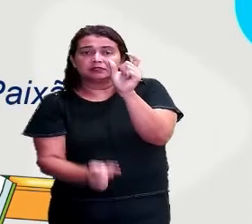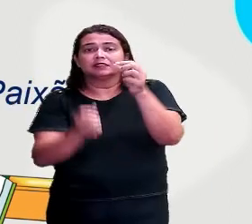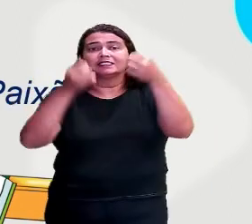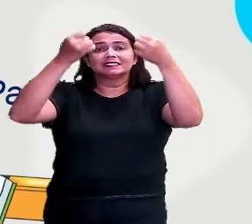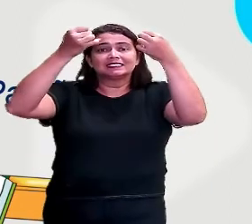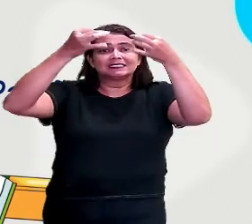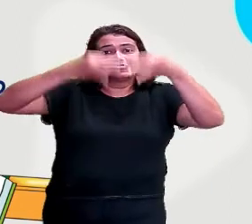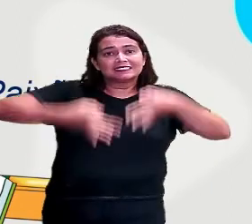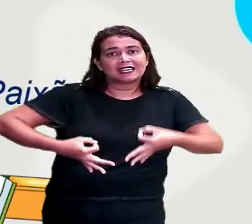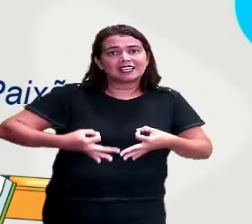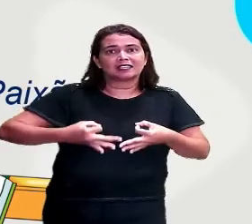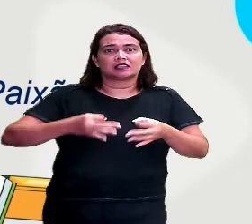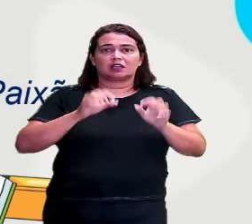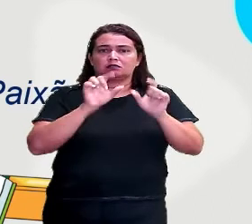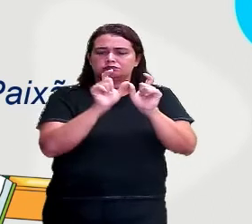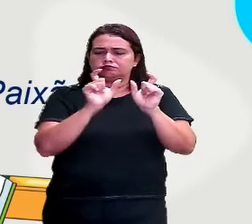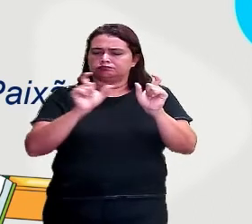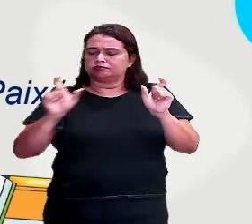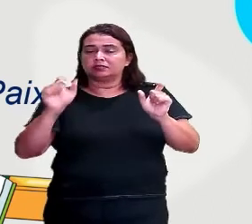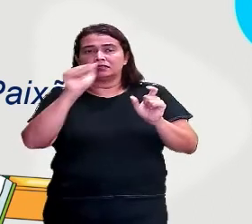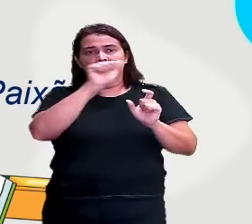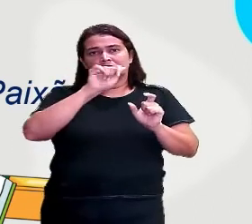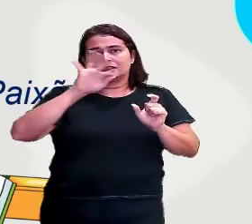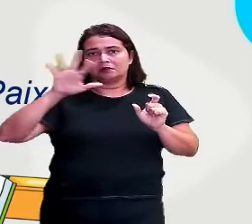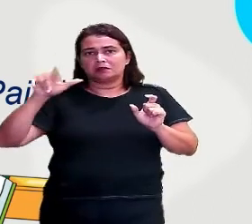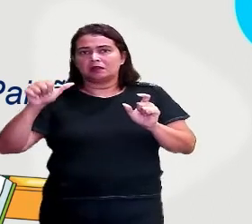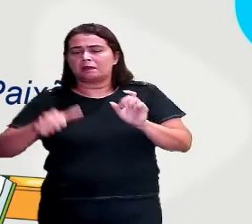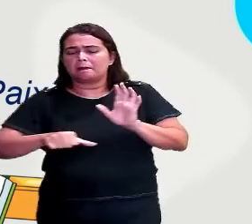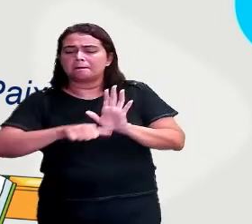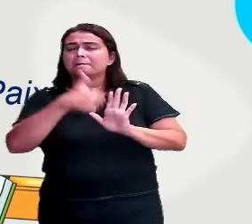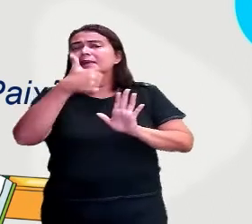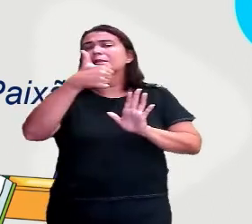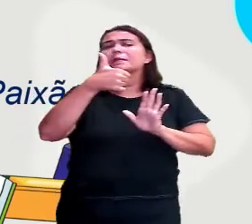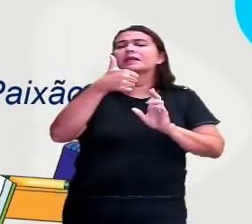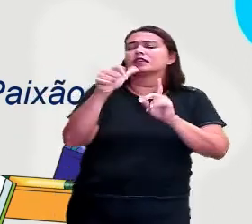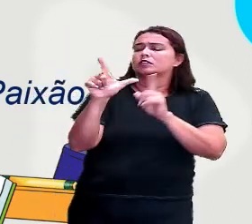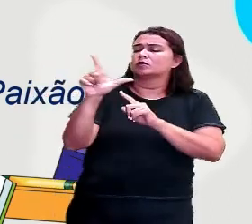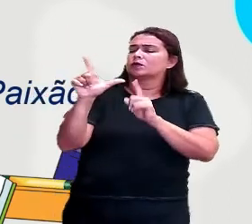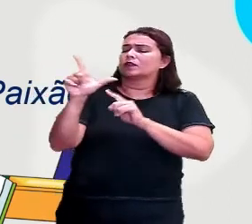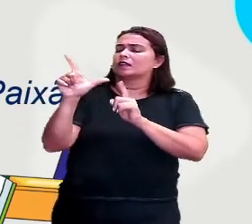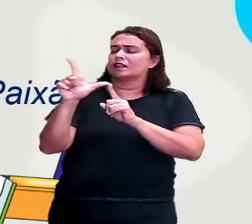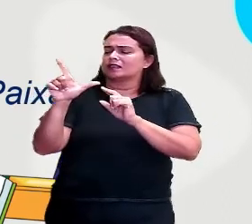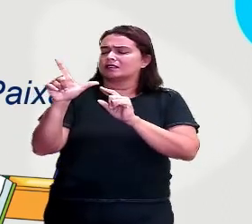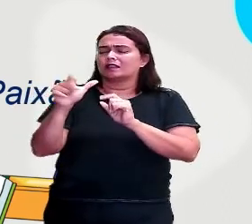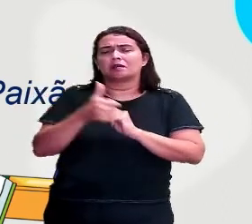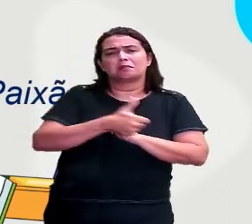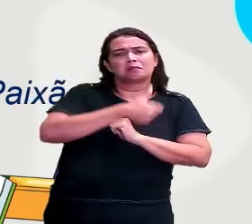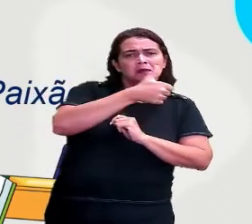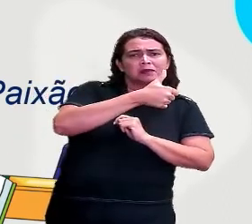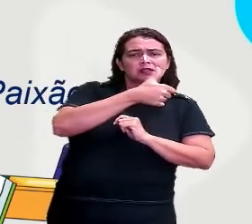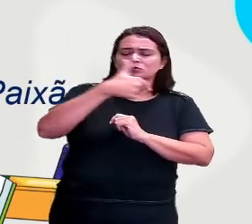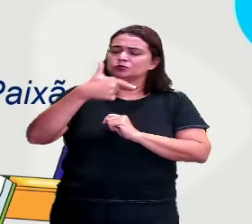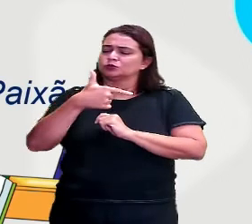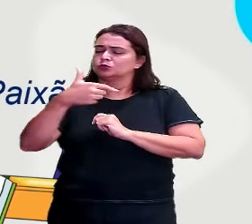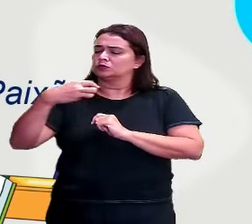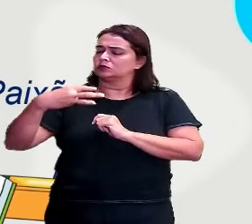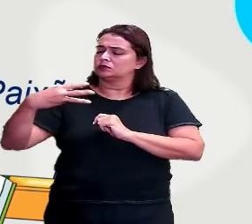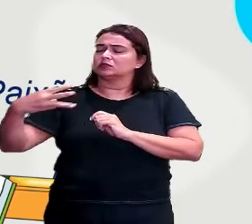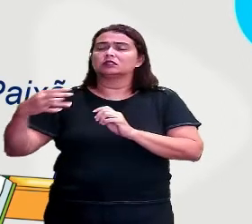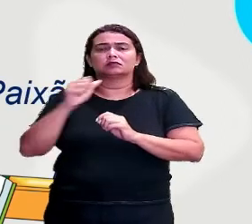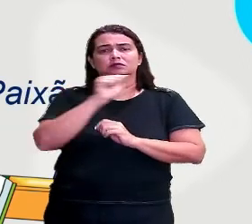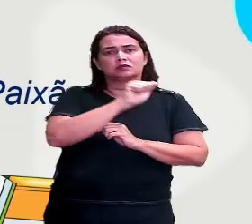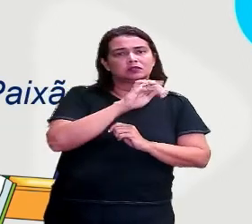ordem alfabética, tá? Quem vem primeiro? Qual a letrinha que vai vir primeiro? Então, presta atenção, tá bom?